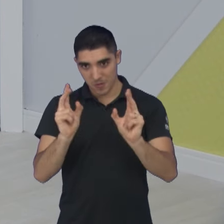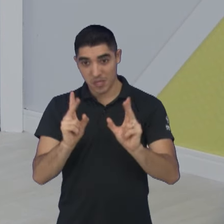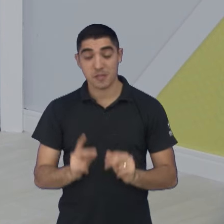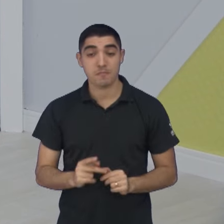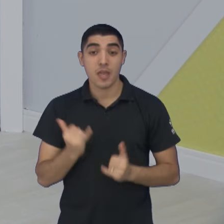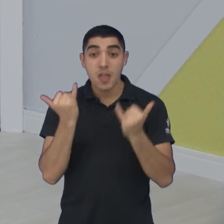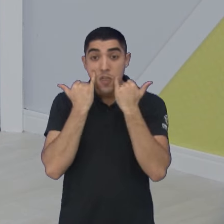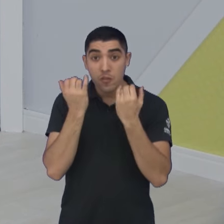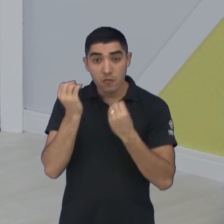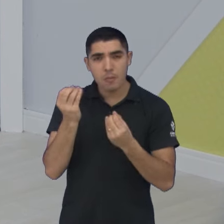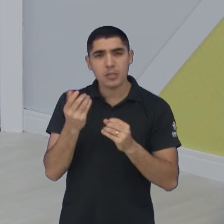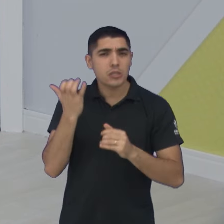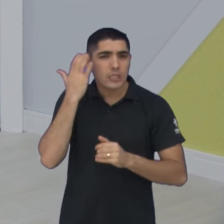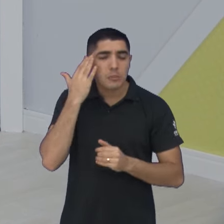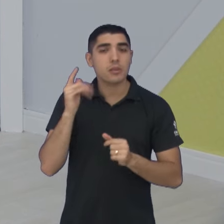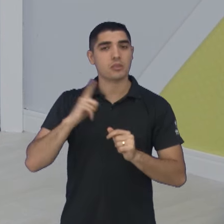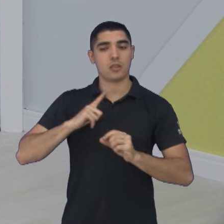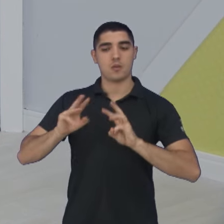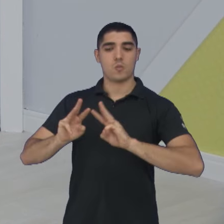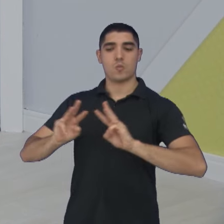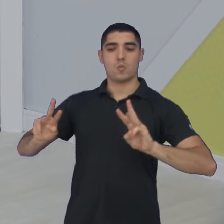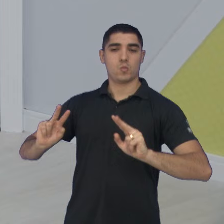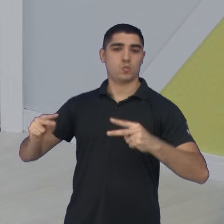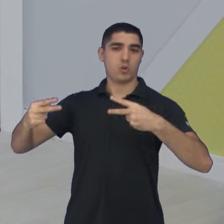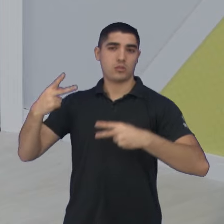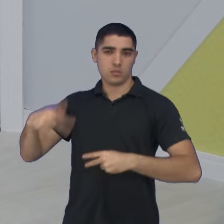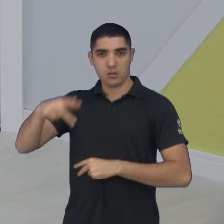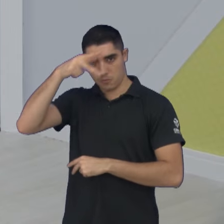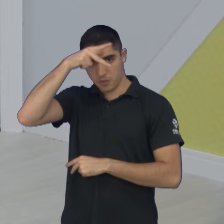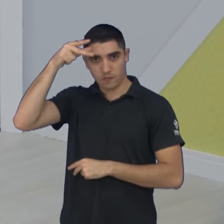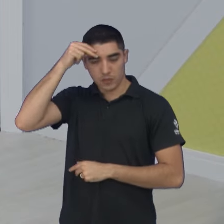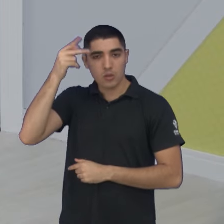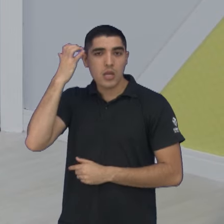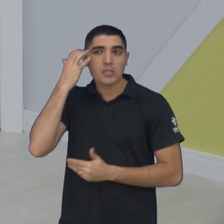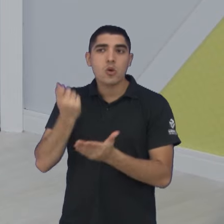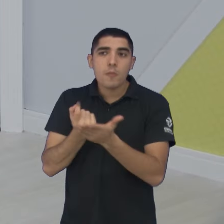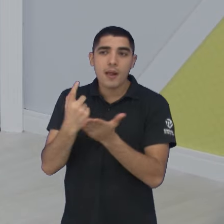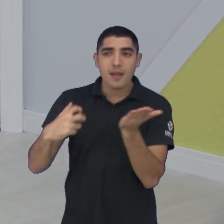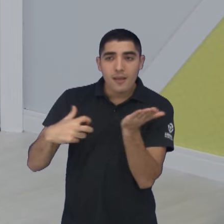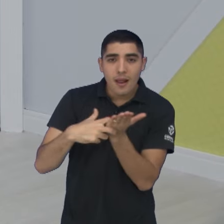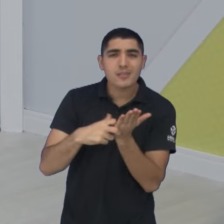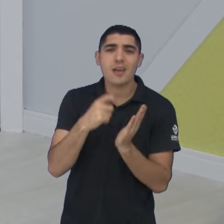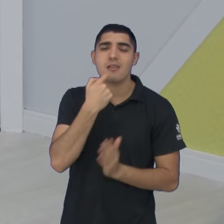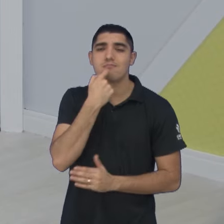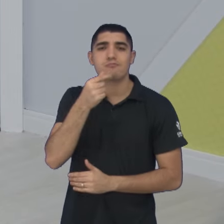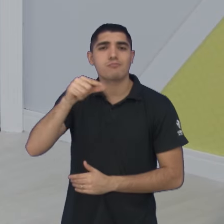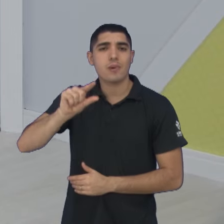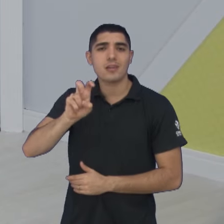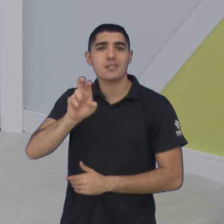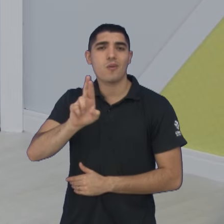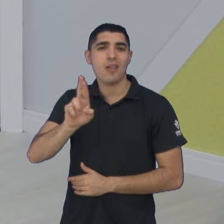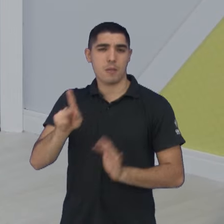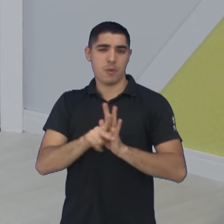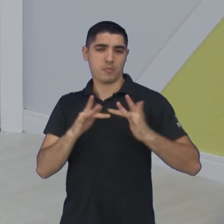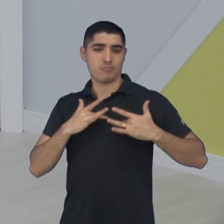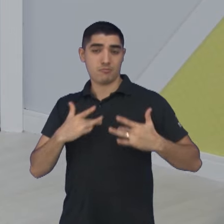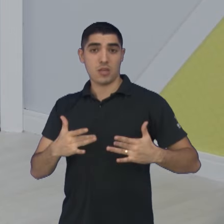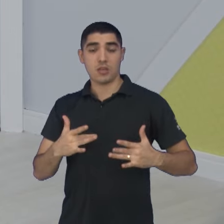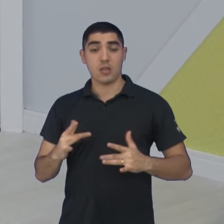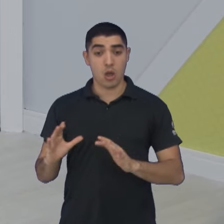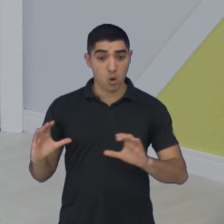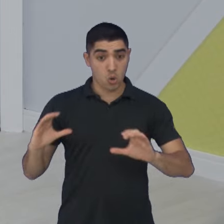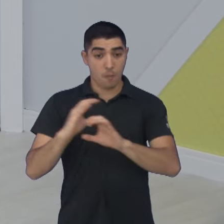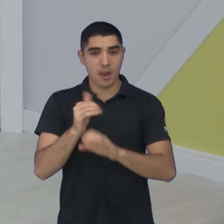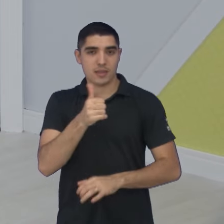Informações você encontra aí através do site da Prefeitura de São José dos Campos para ingressos, tem ingresso solidário, R$,00 ingresso solidário, R$ 10,00 aí inteira, muito